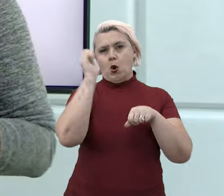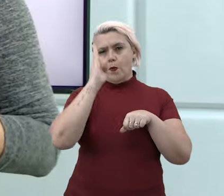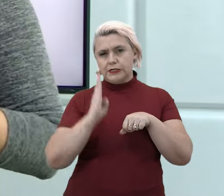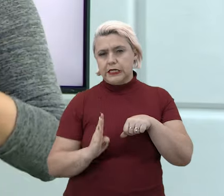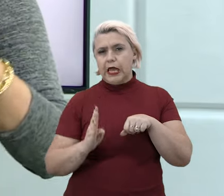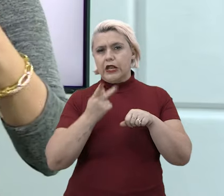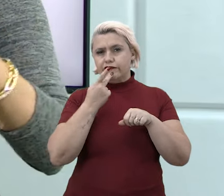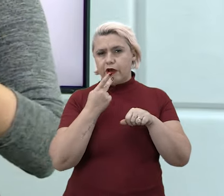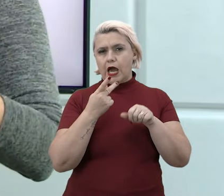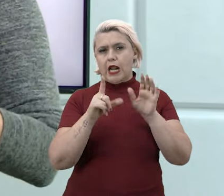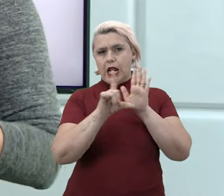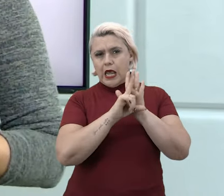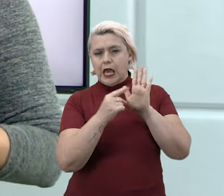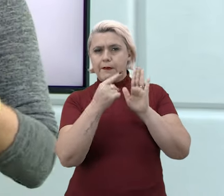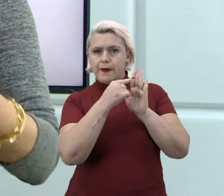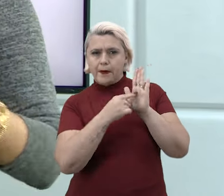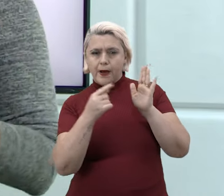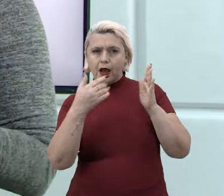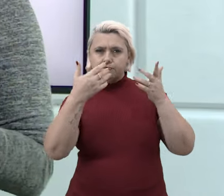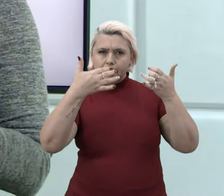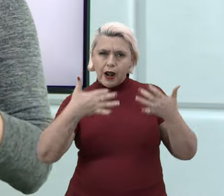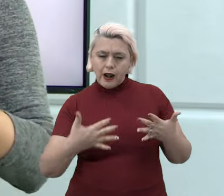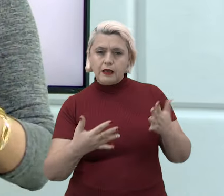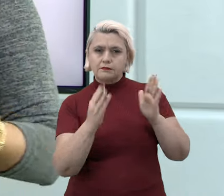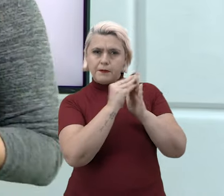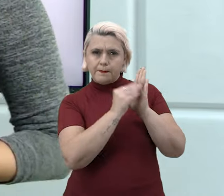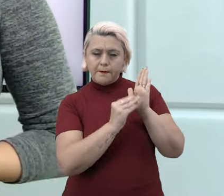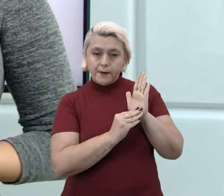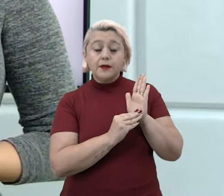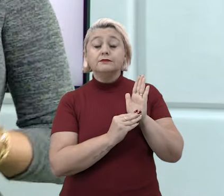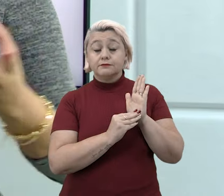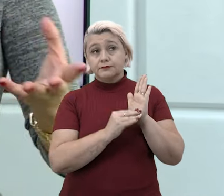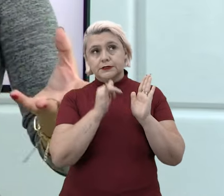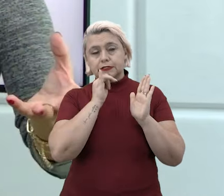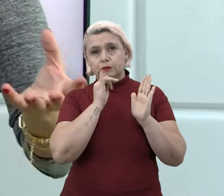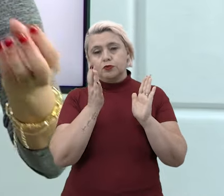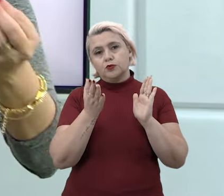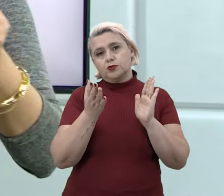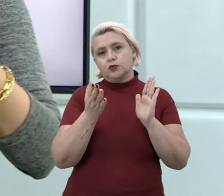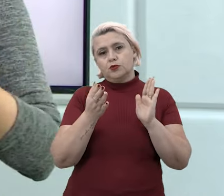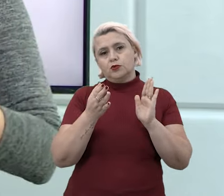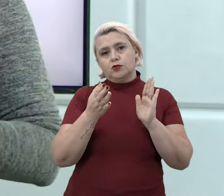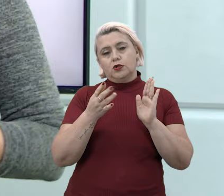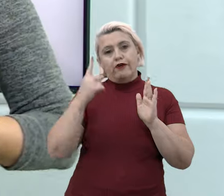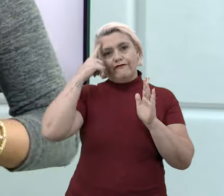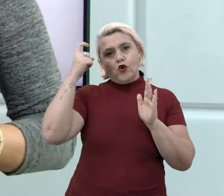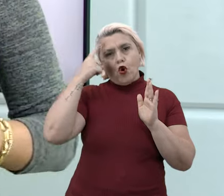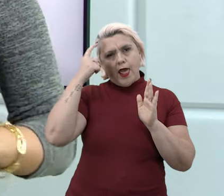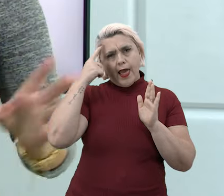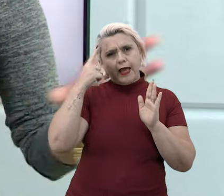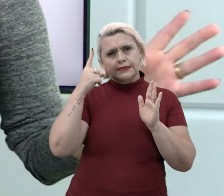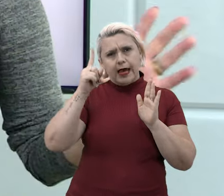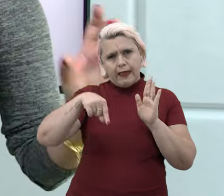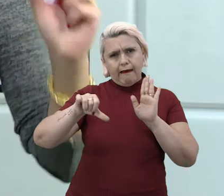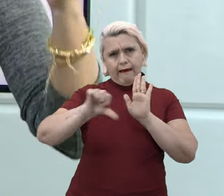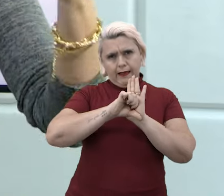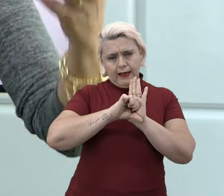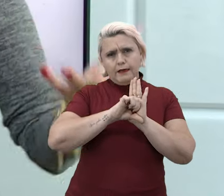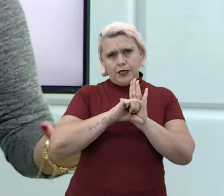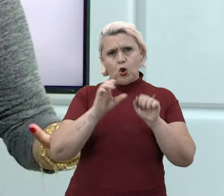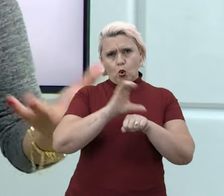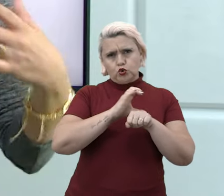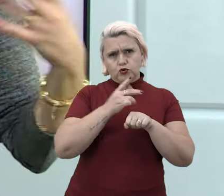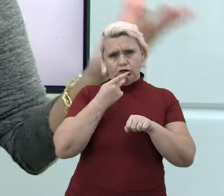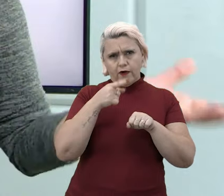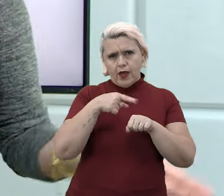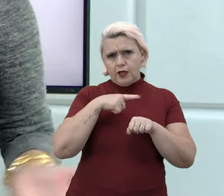brasileira fala, por exemplo, que determinado tipo de violência é